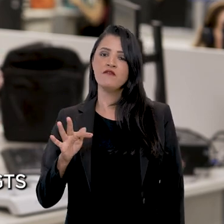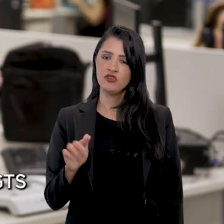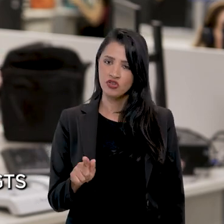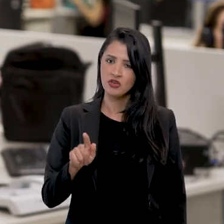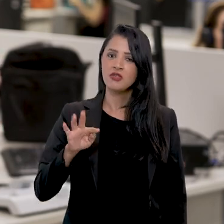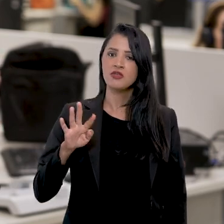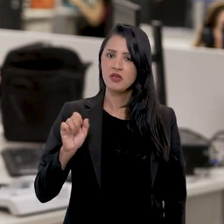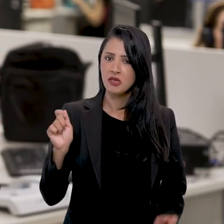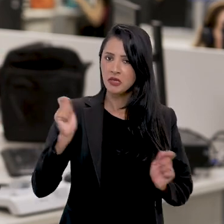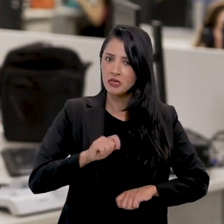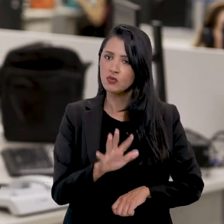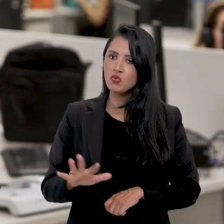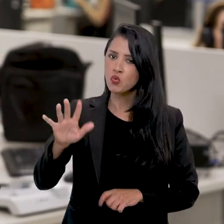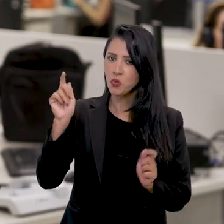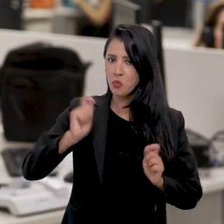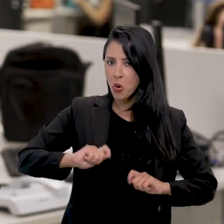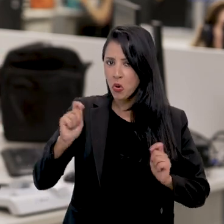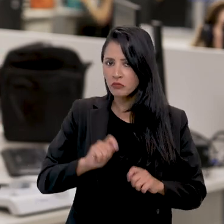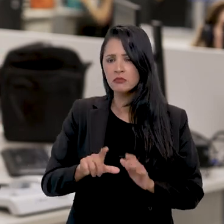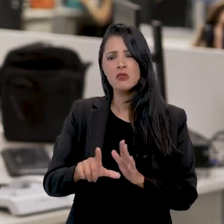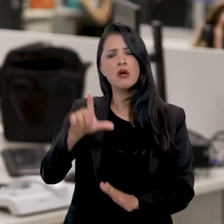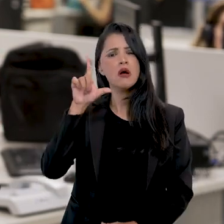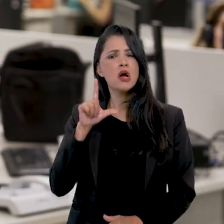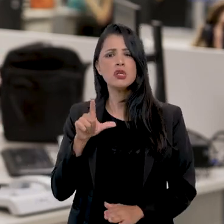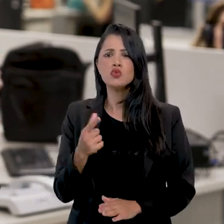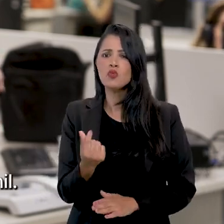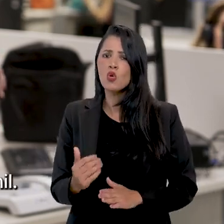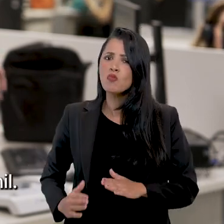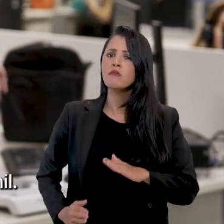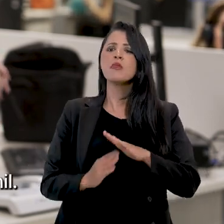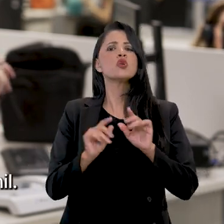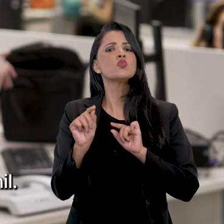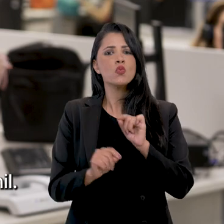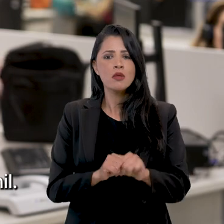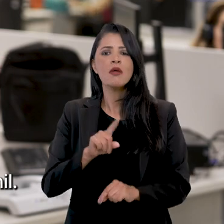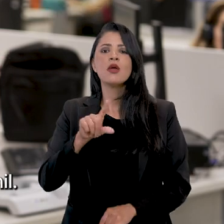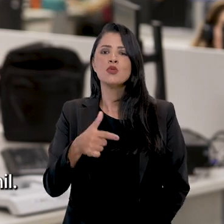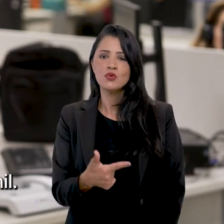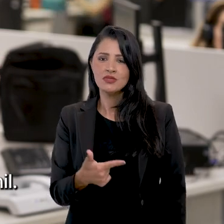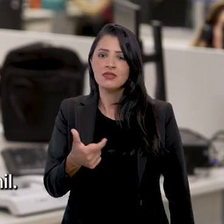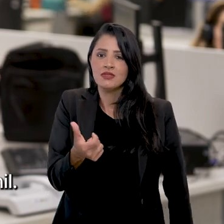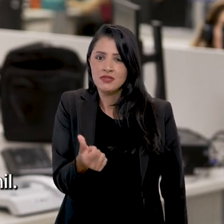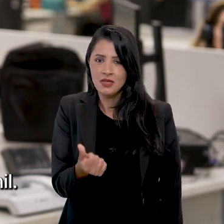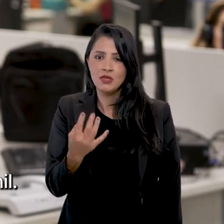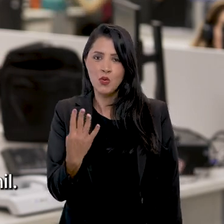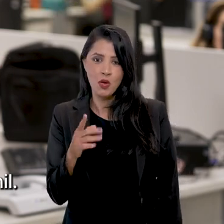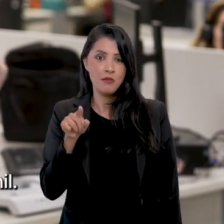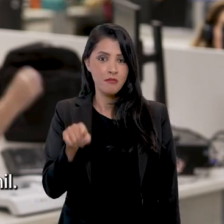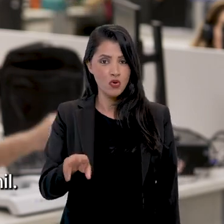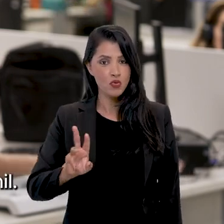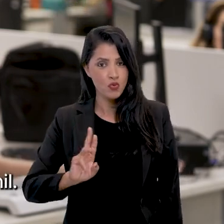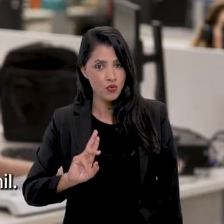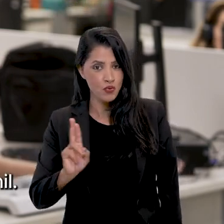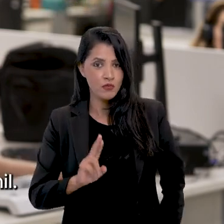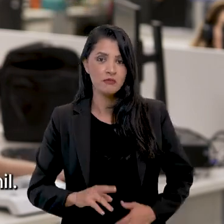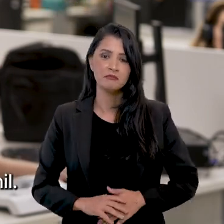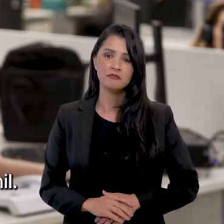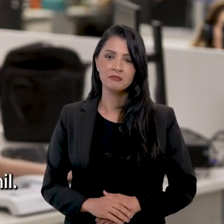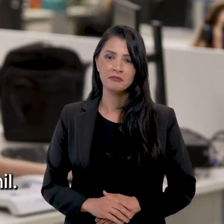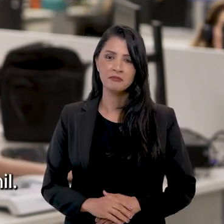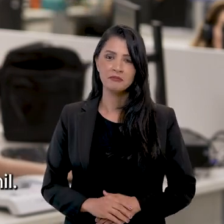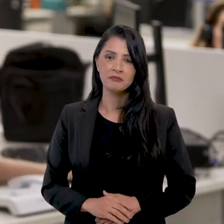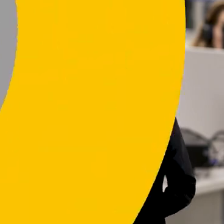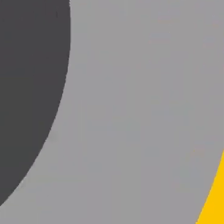do FGTS é válido em todo o território nacional. Antes, o valor máximo era de R$ 264